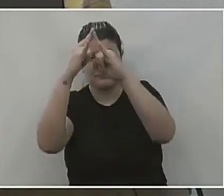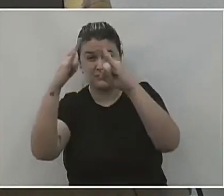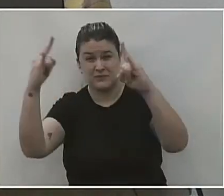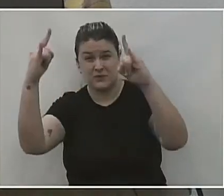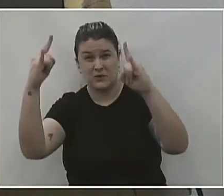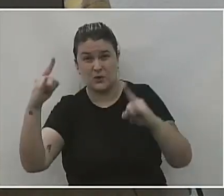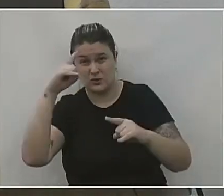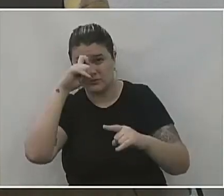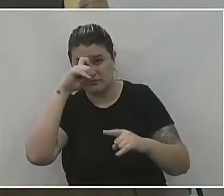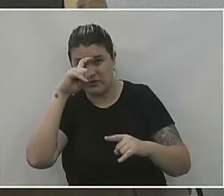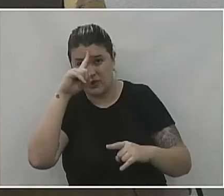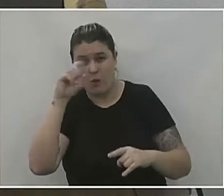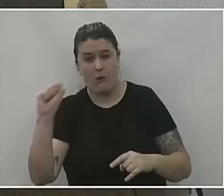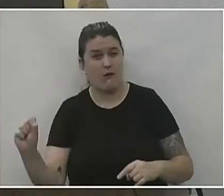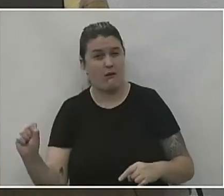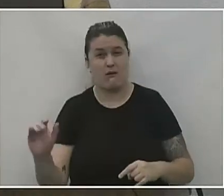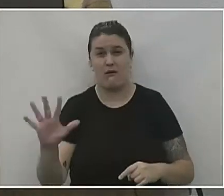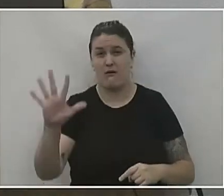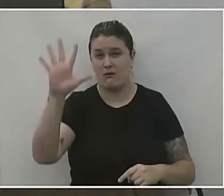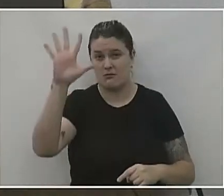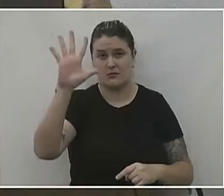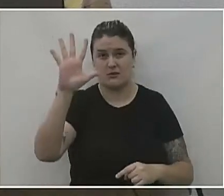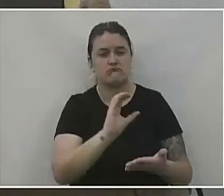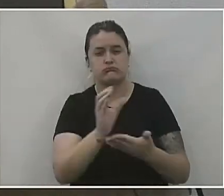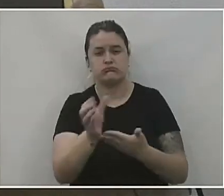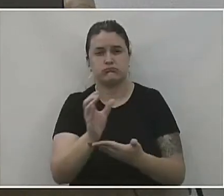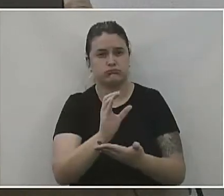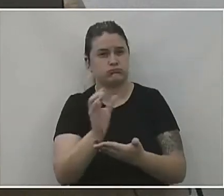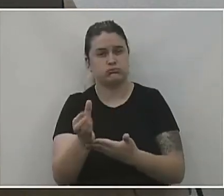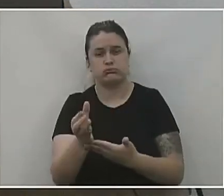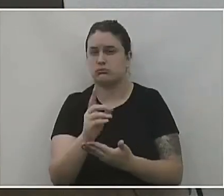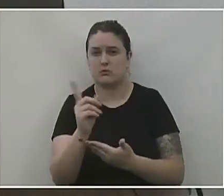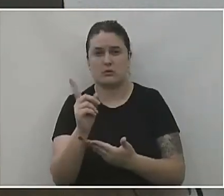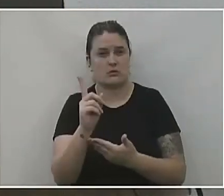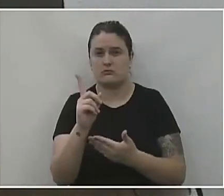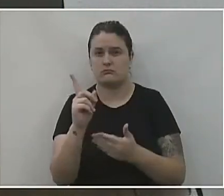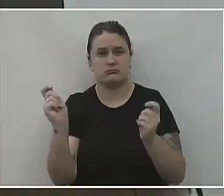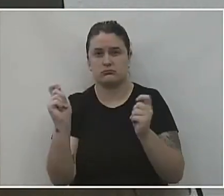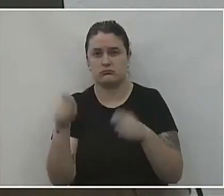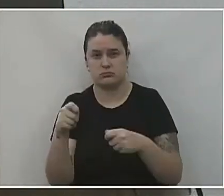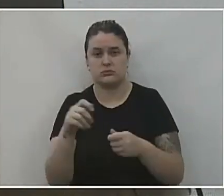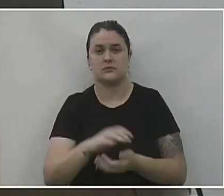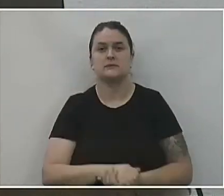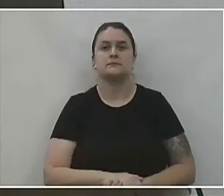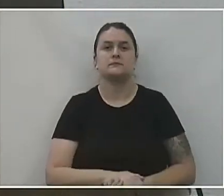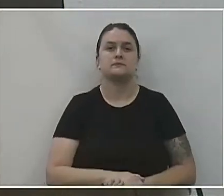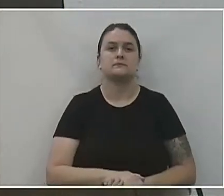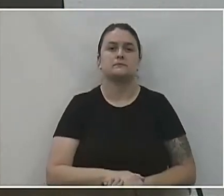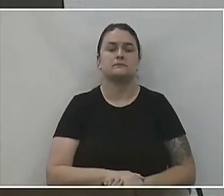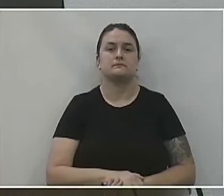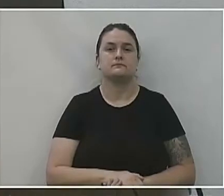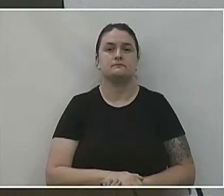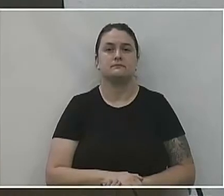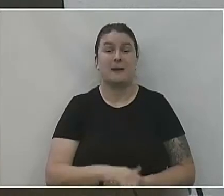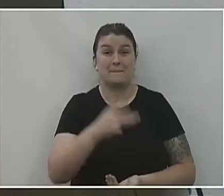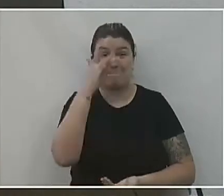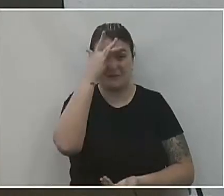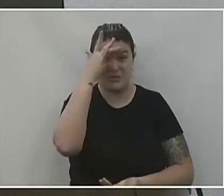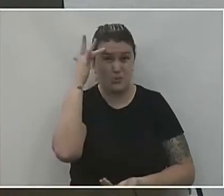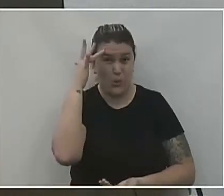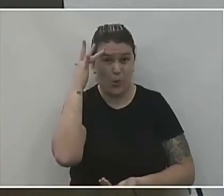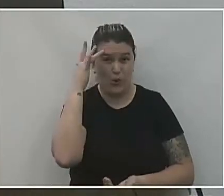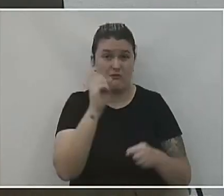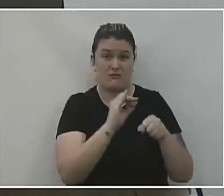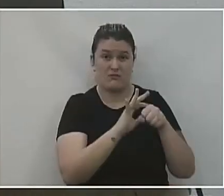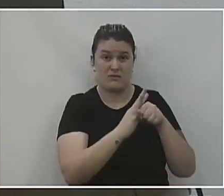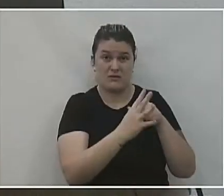custa muito caro. Nem essas verbas que a está recebendo aqui não são suficientes para montar. isso. Lidando com paciente de covid,